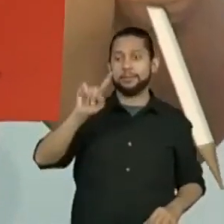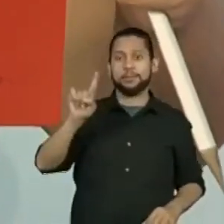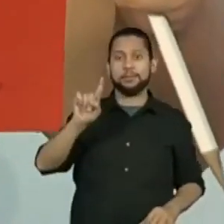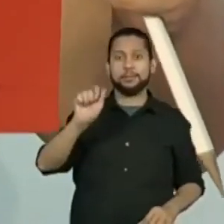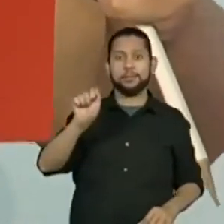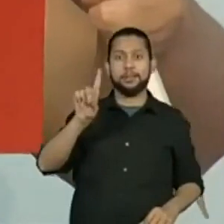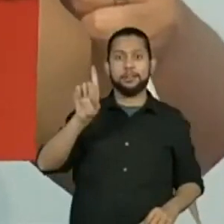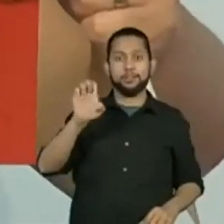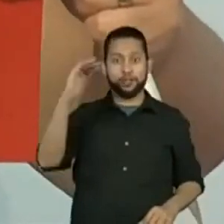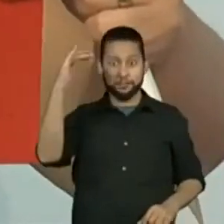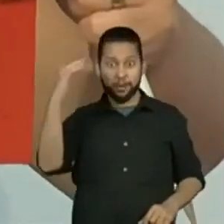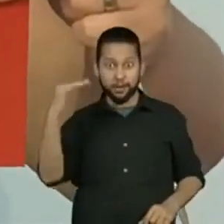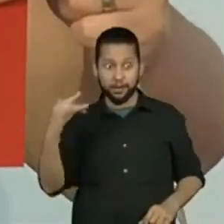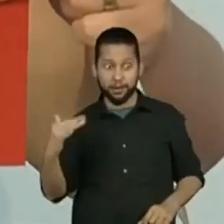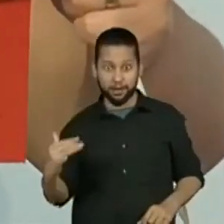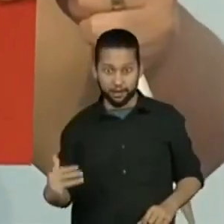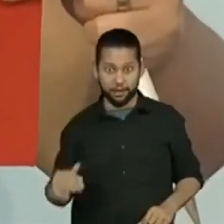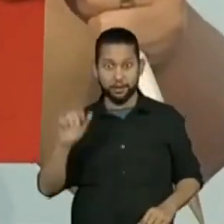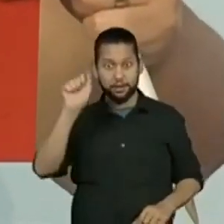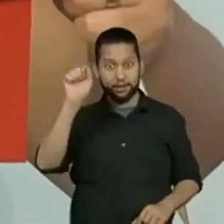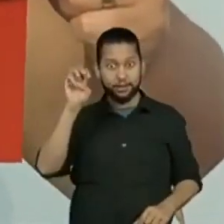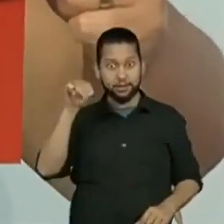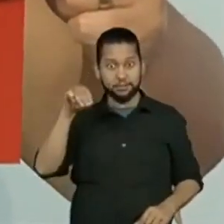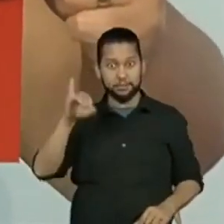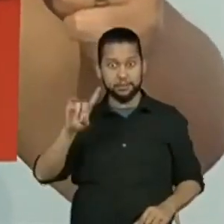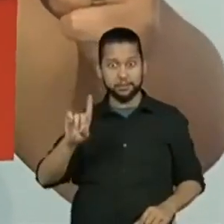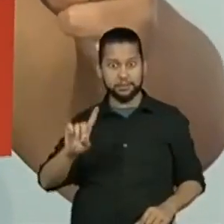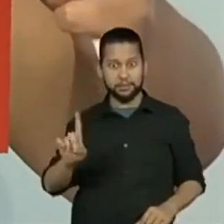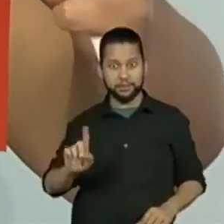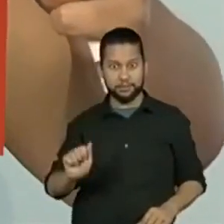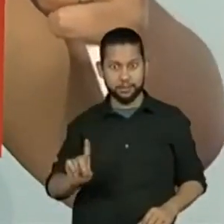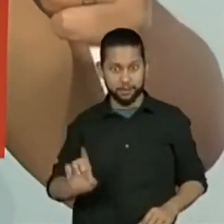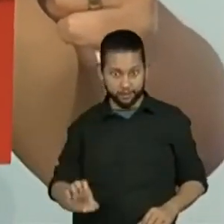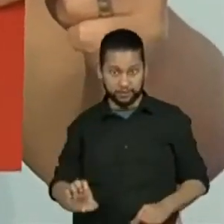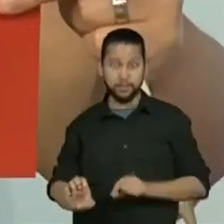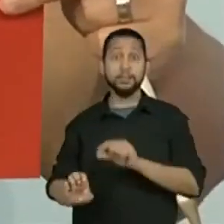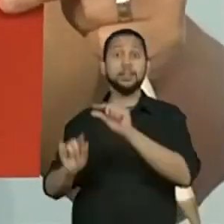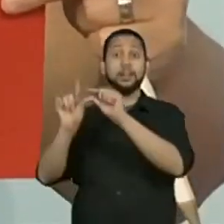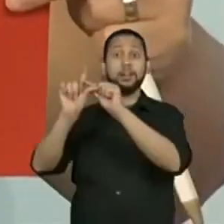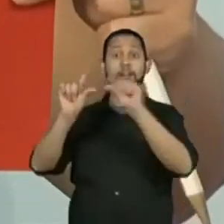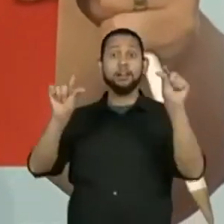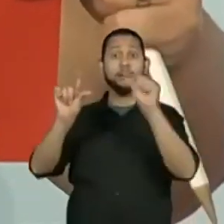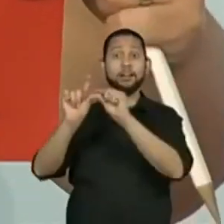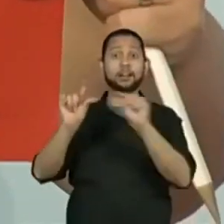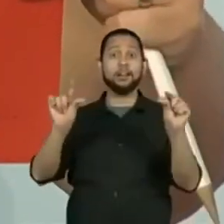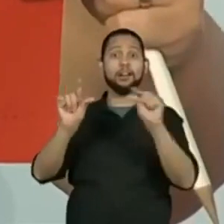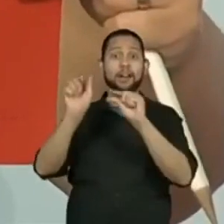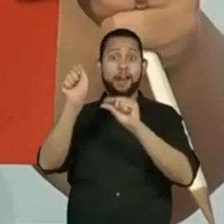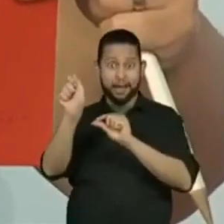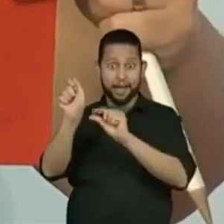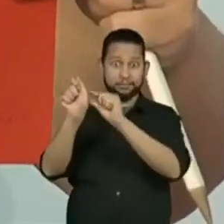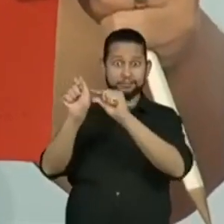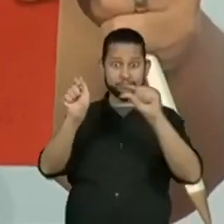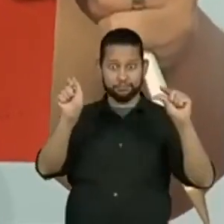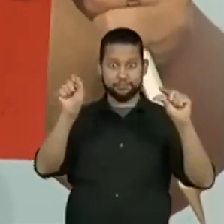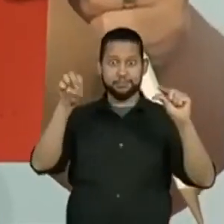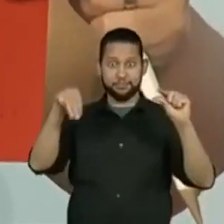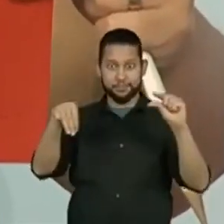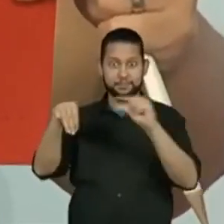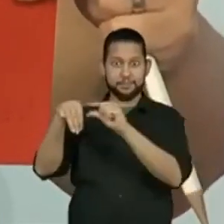e eu tenho os versos que fazem parte, que estão relacionados à minha palavra principal.